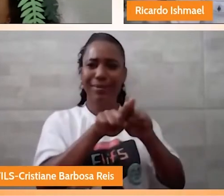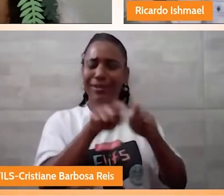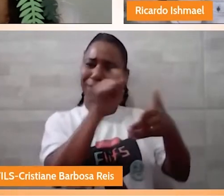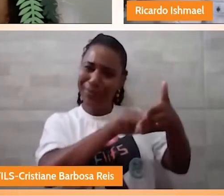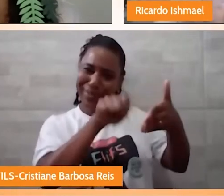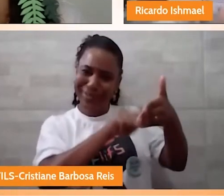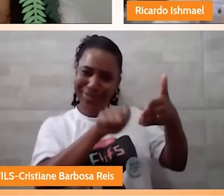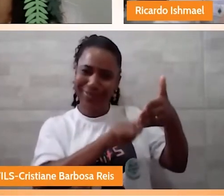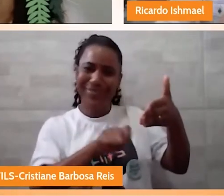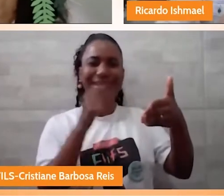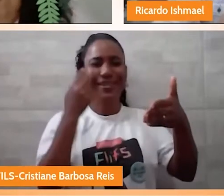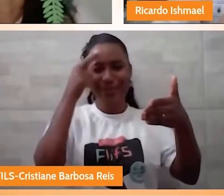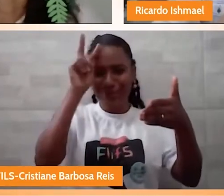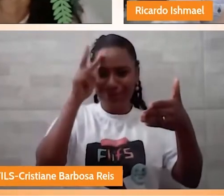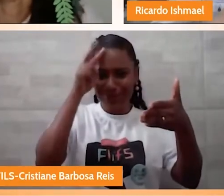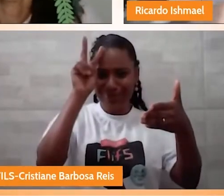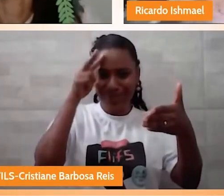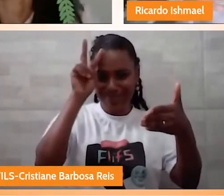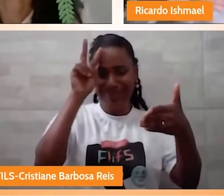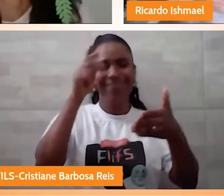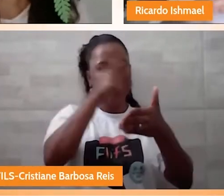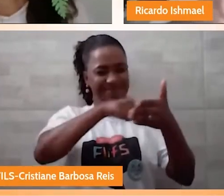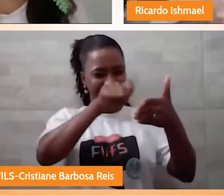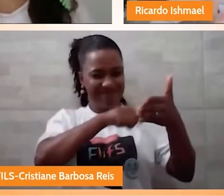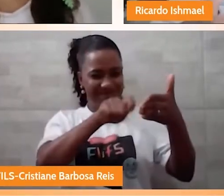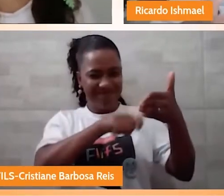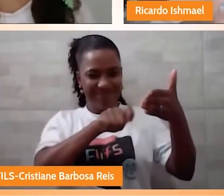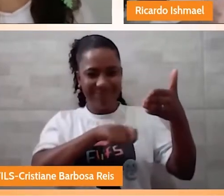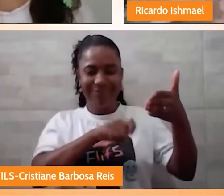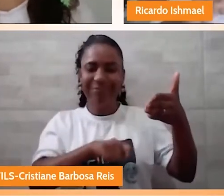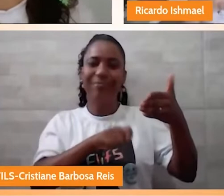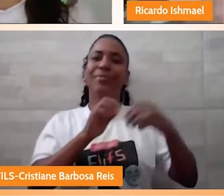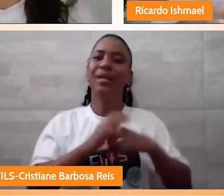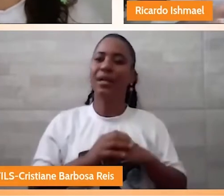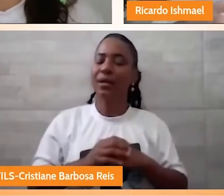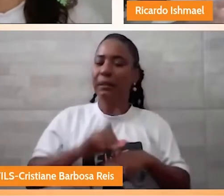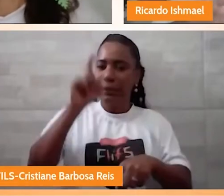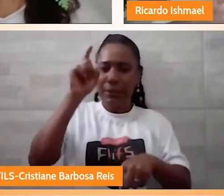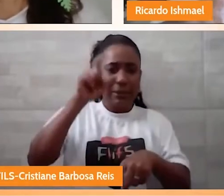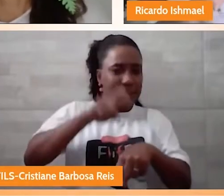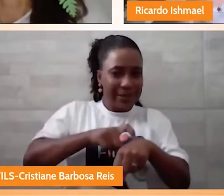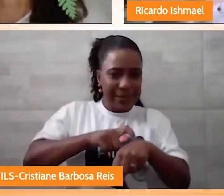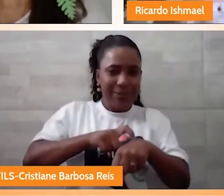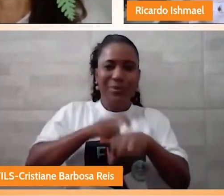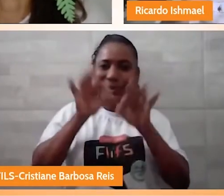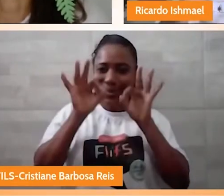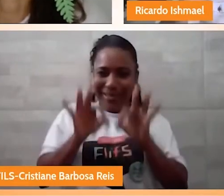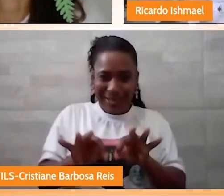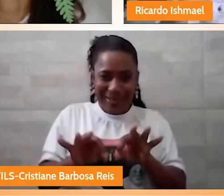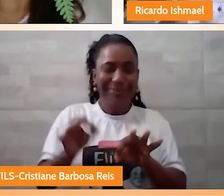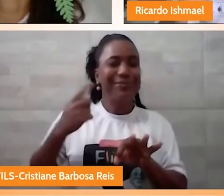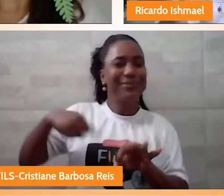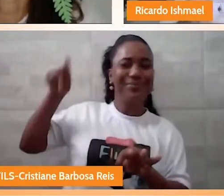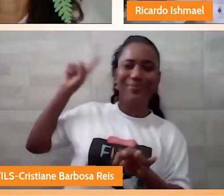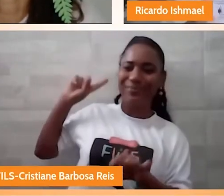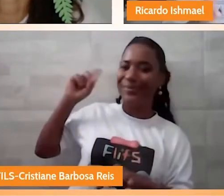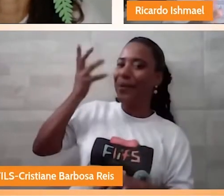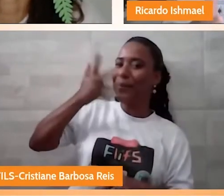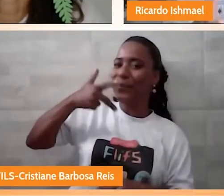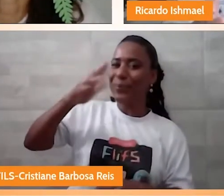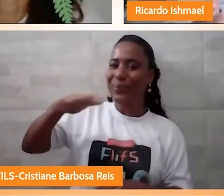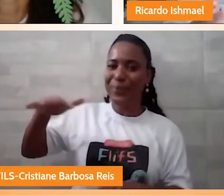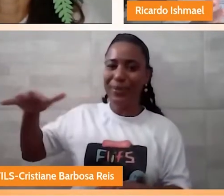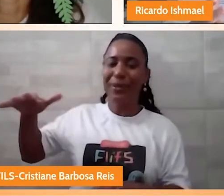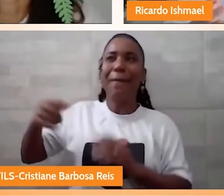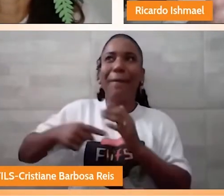escrevedor. Então, se existe um marco temporal, foi na minha infância. Foi quando eu entrei numa